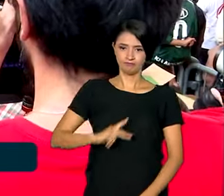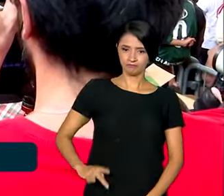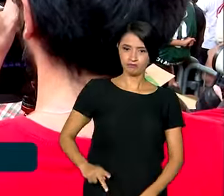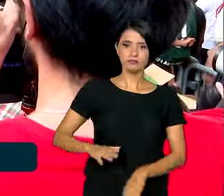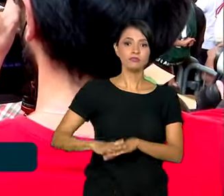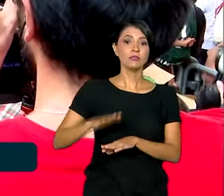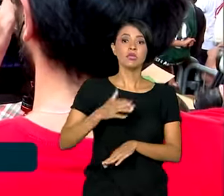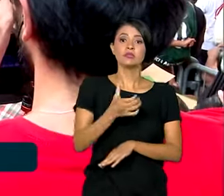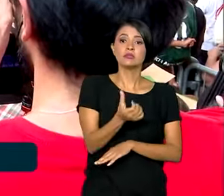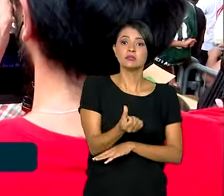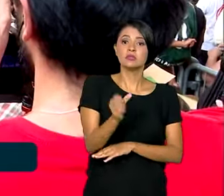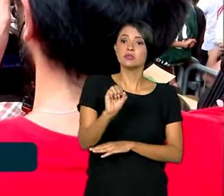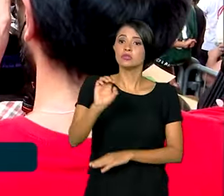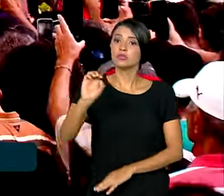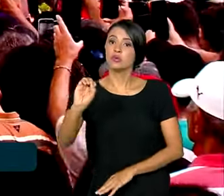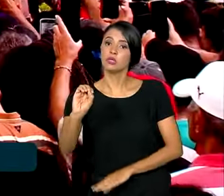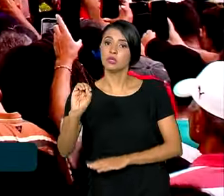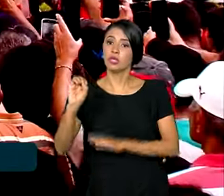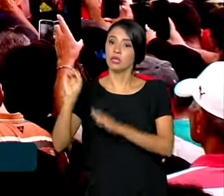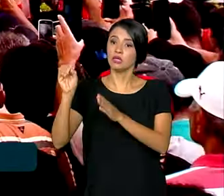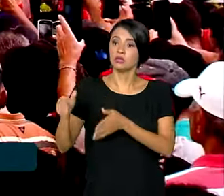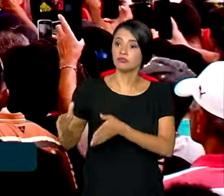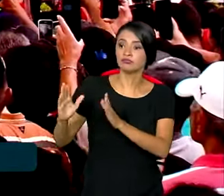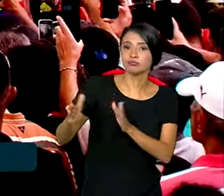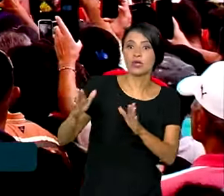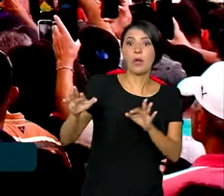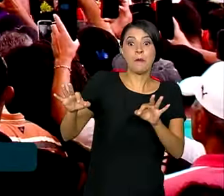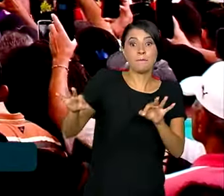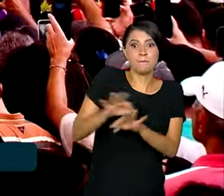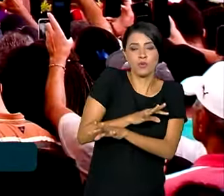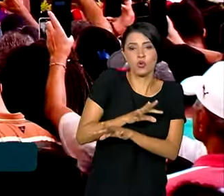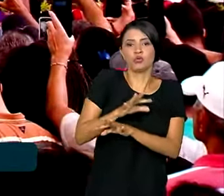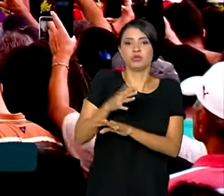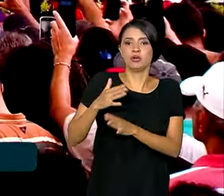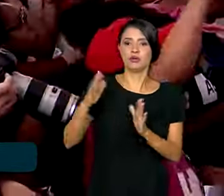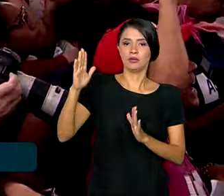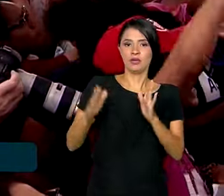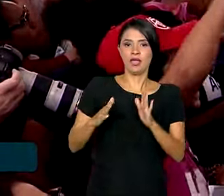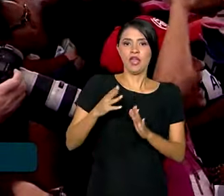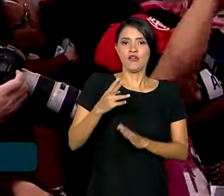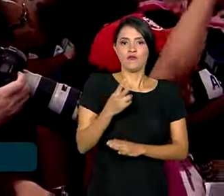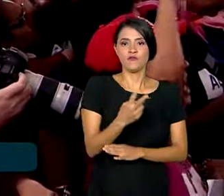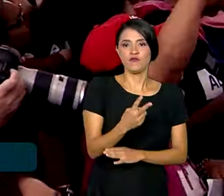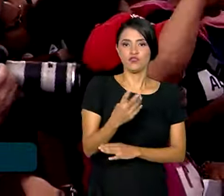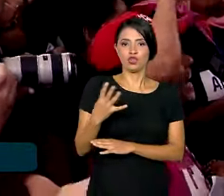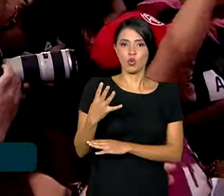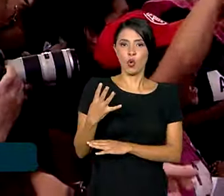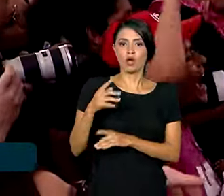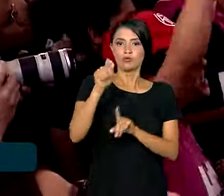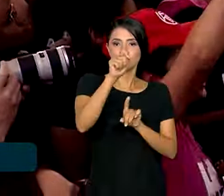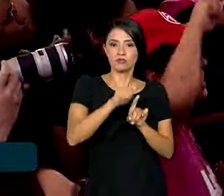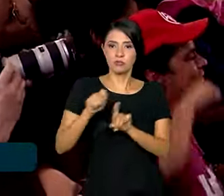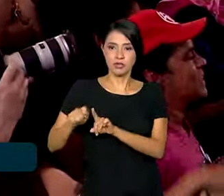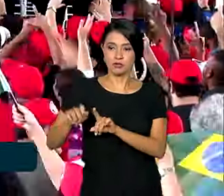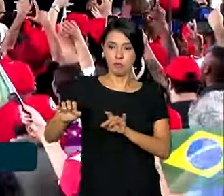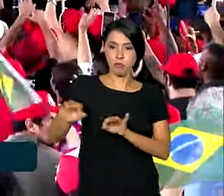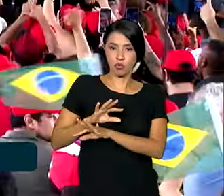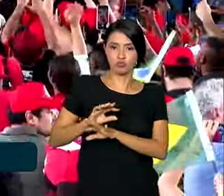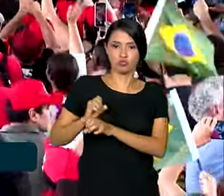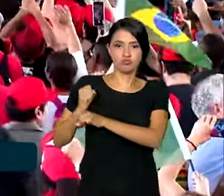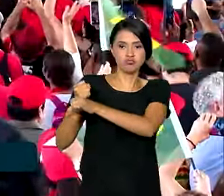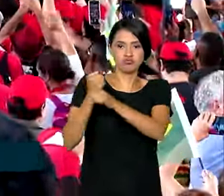680 unidades que devem estar prontas em 24 meses depois do início das obras,